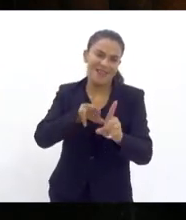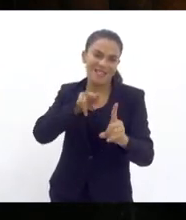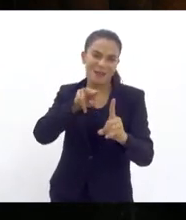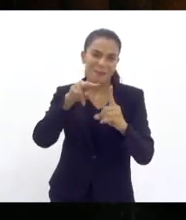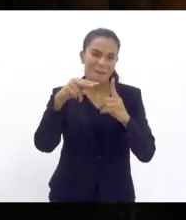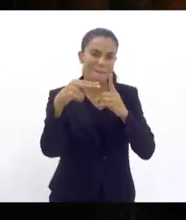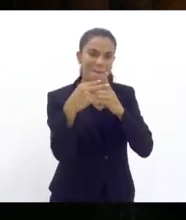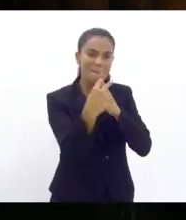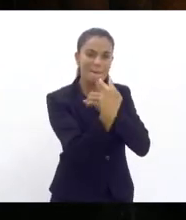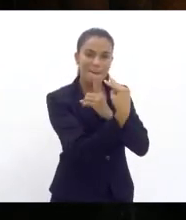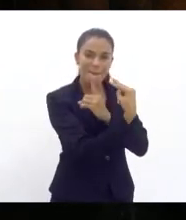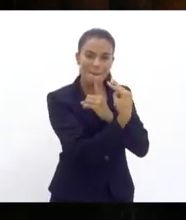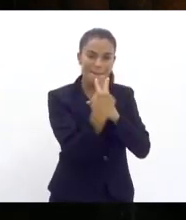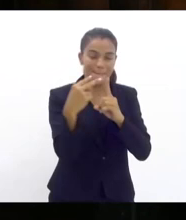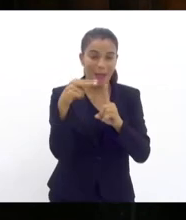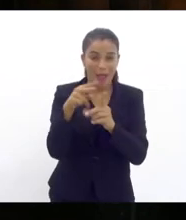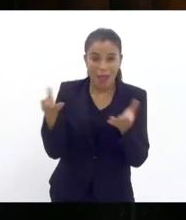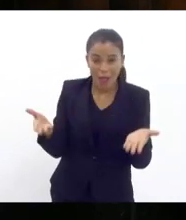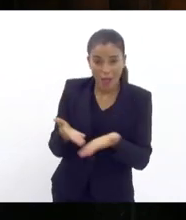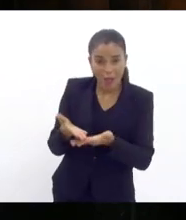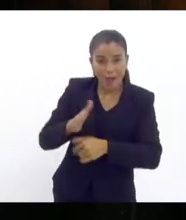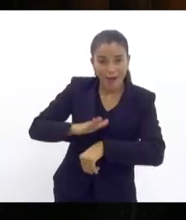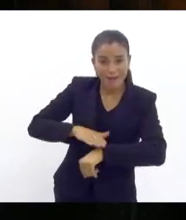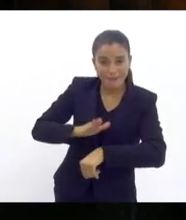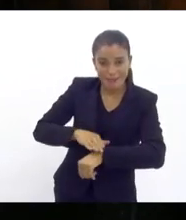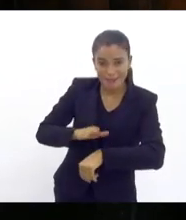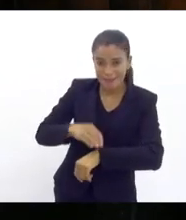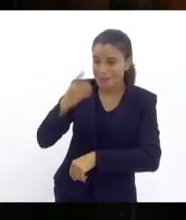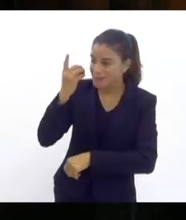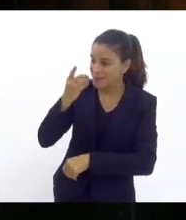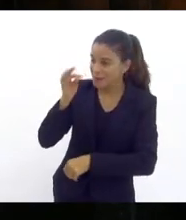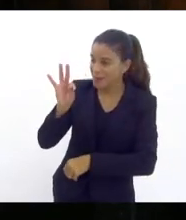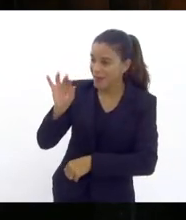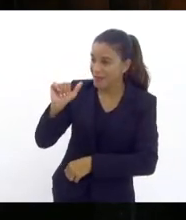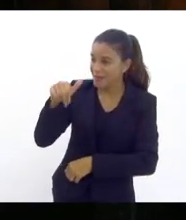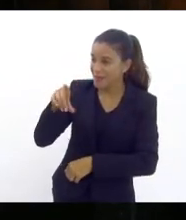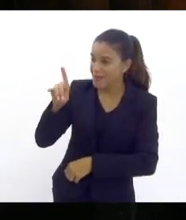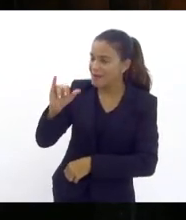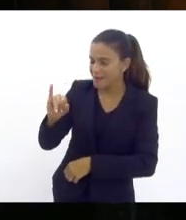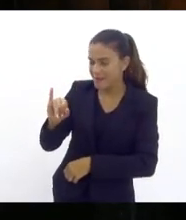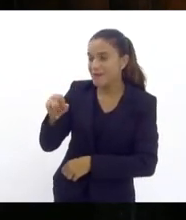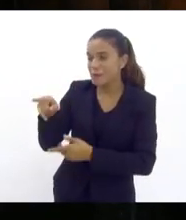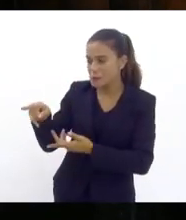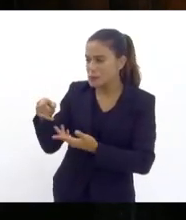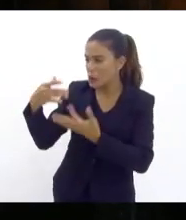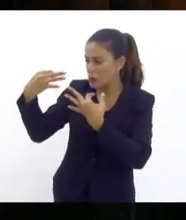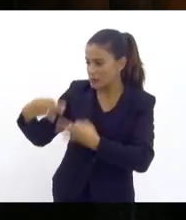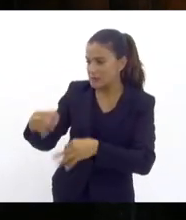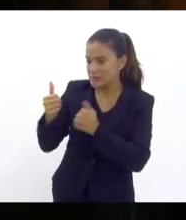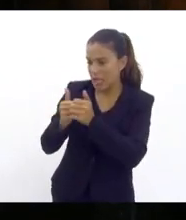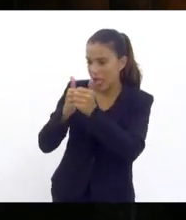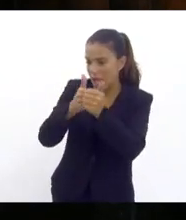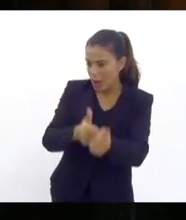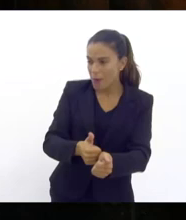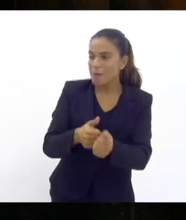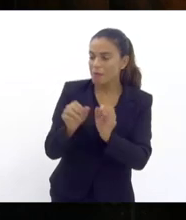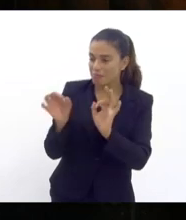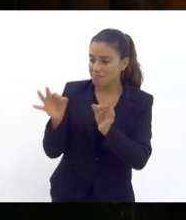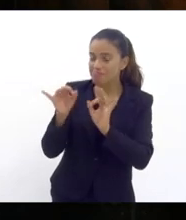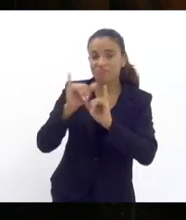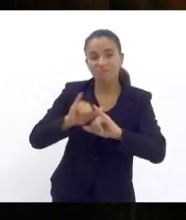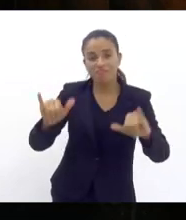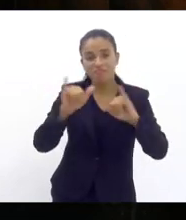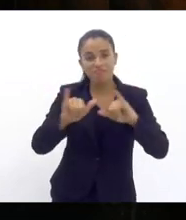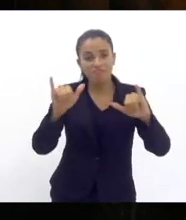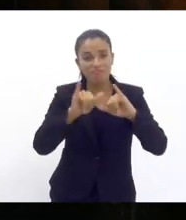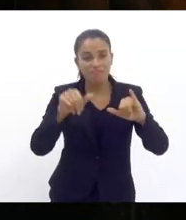agora mesmo deputado Tândia e o senhor tem certeza que acompanha o noticiário